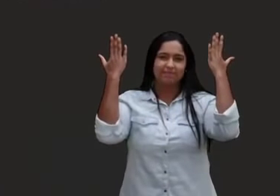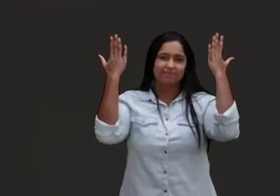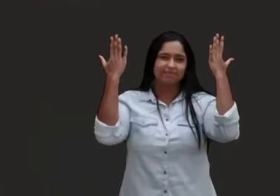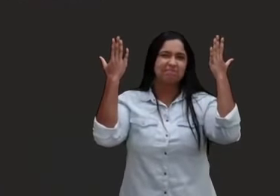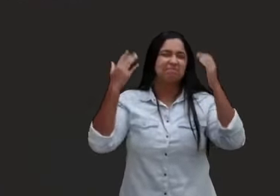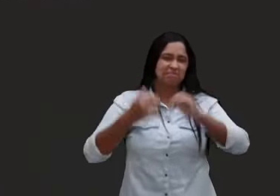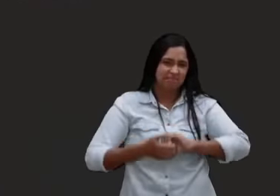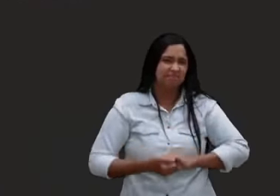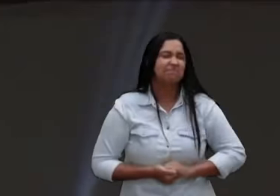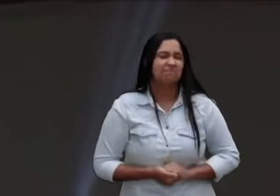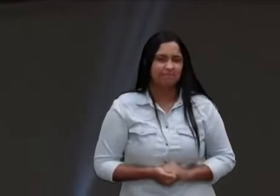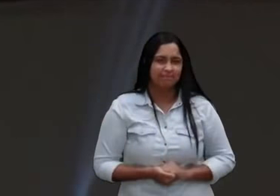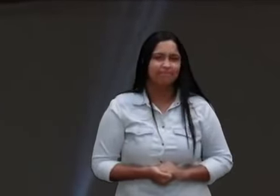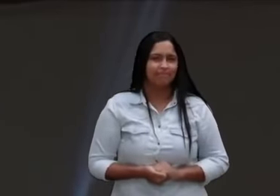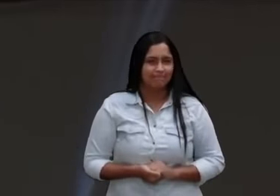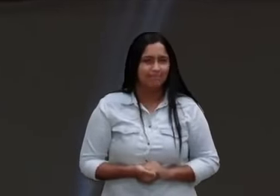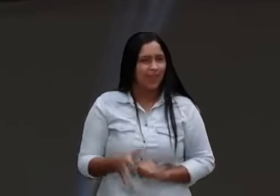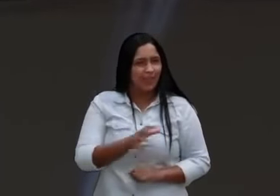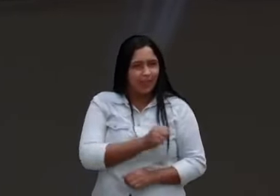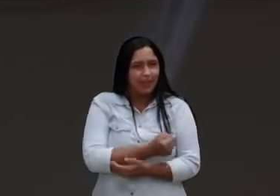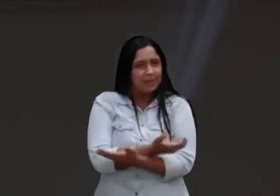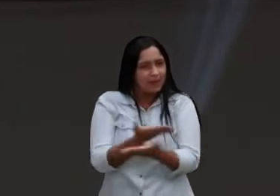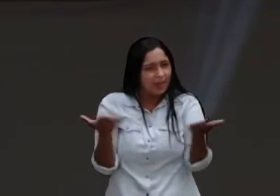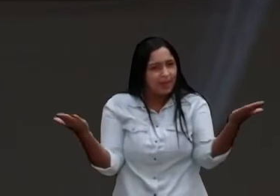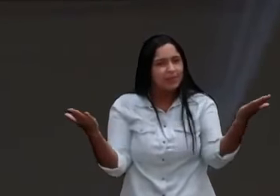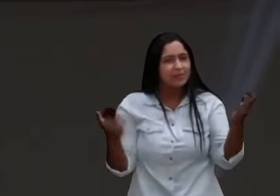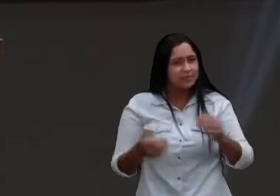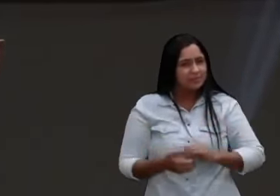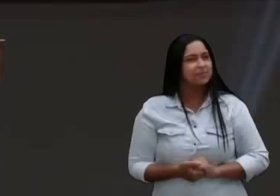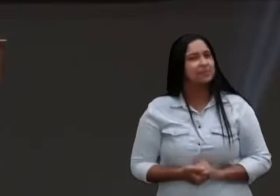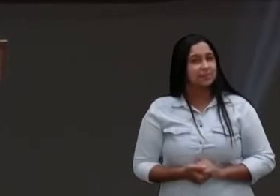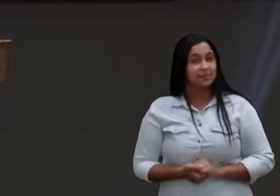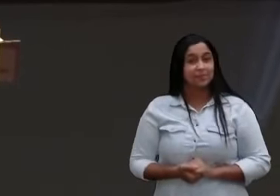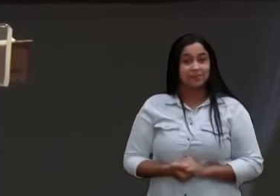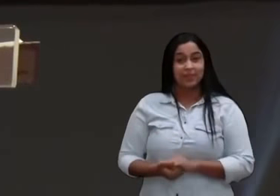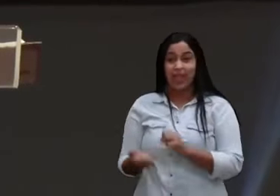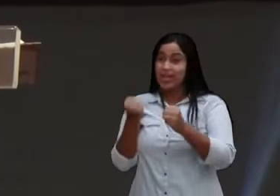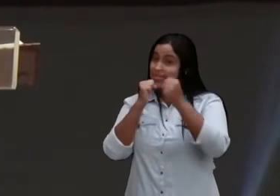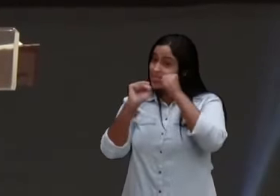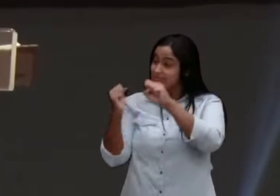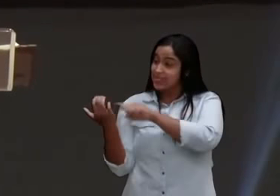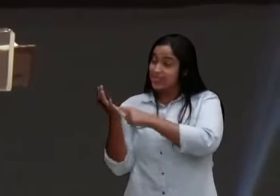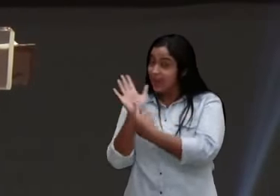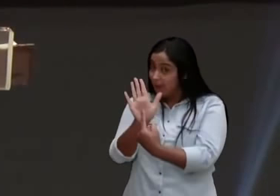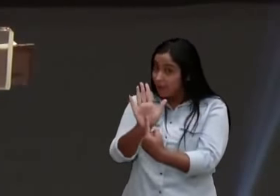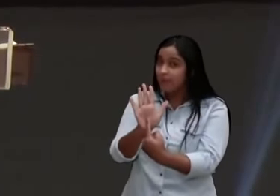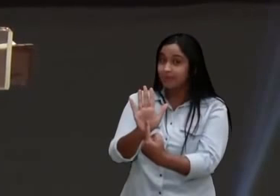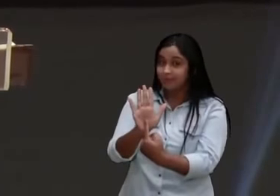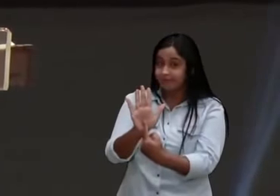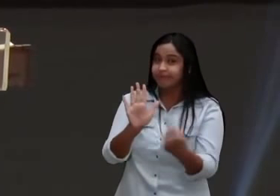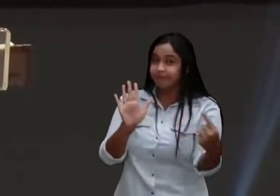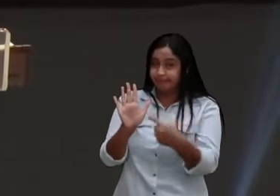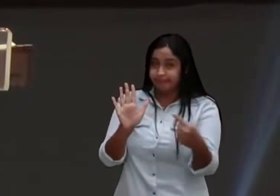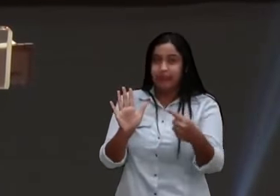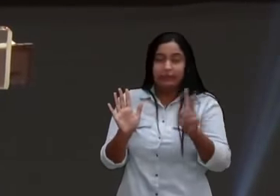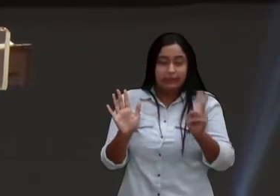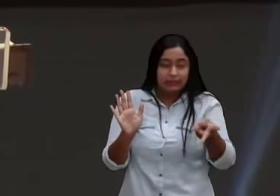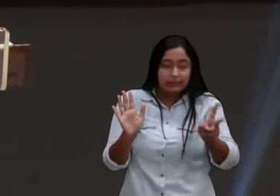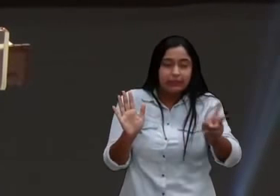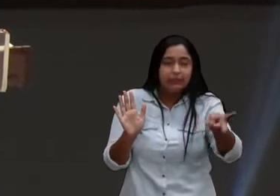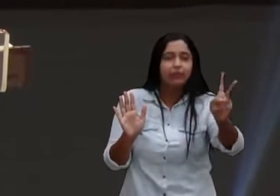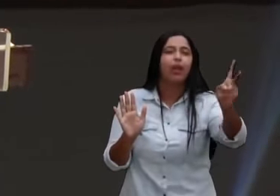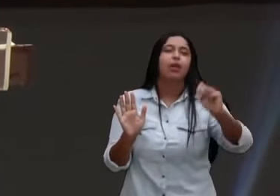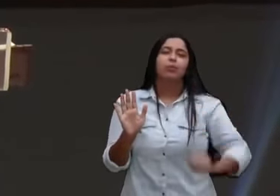Meus amados, este salmo, ele costuma ser analisado sobre